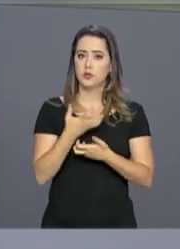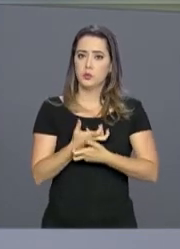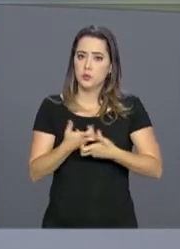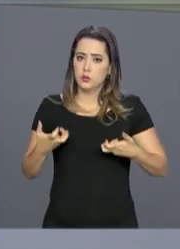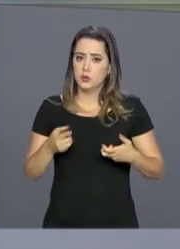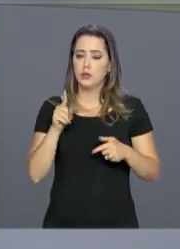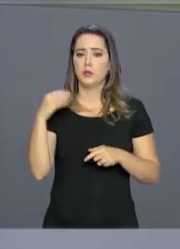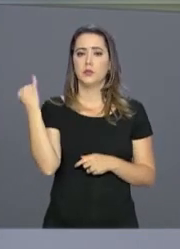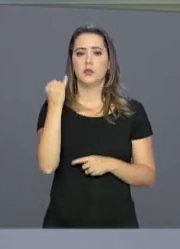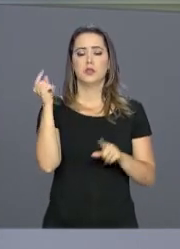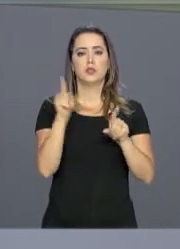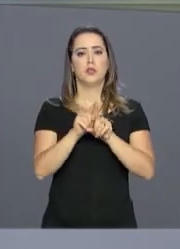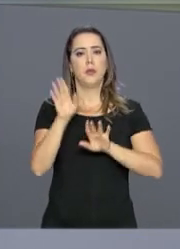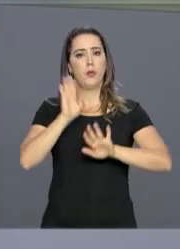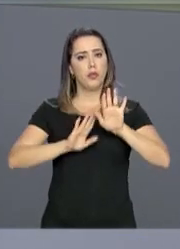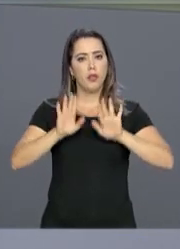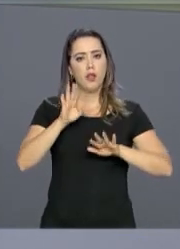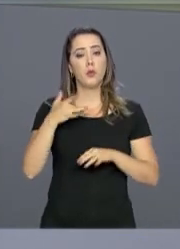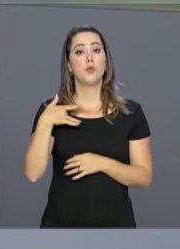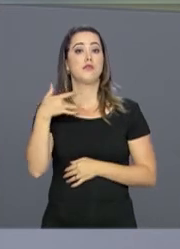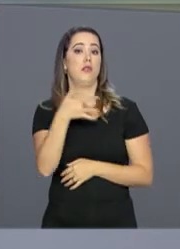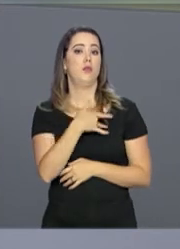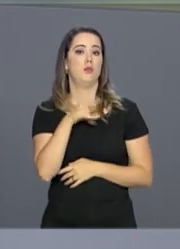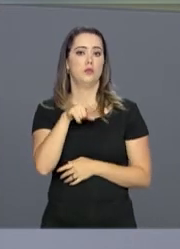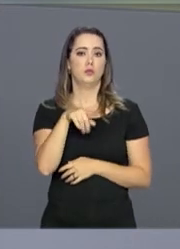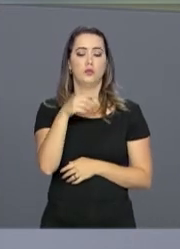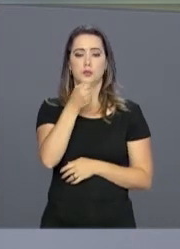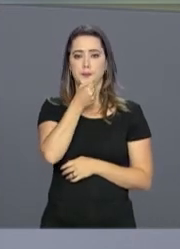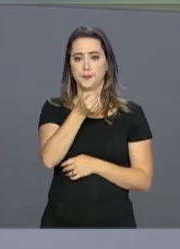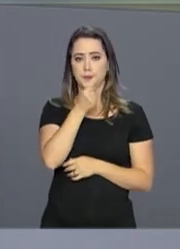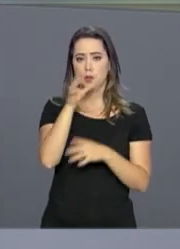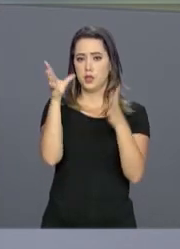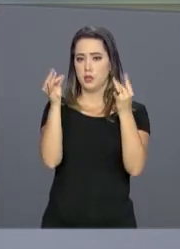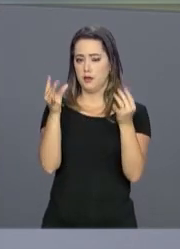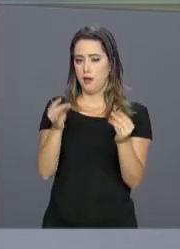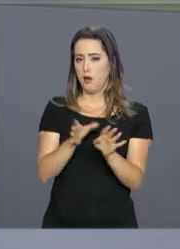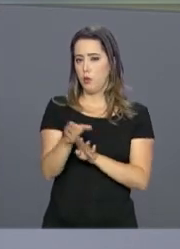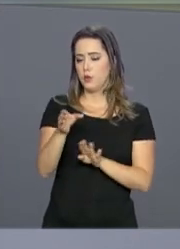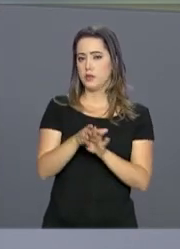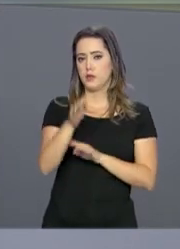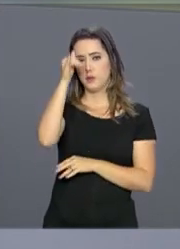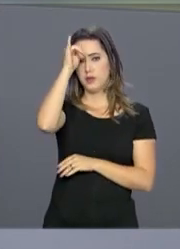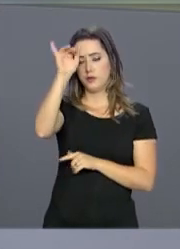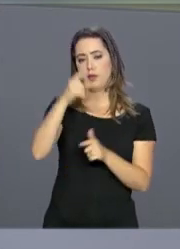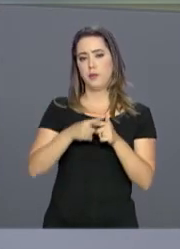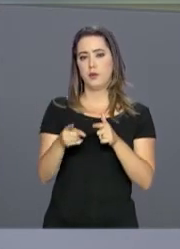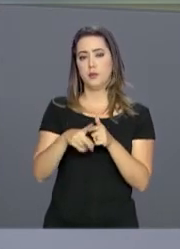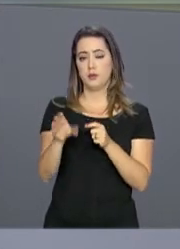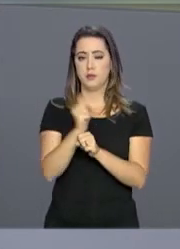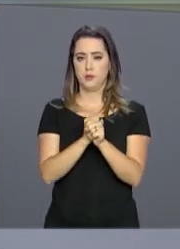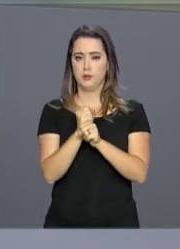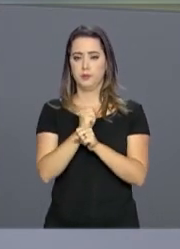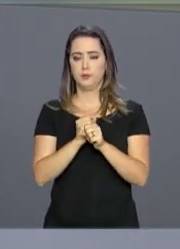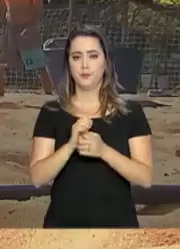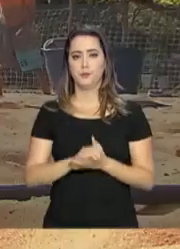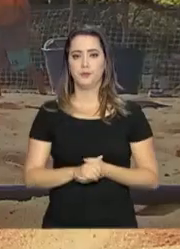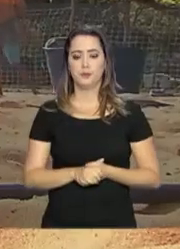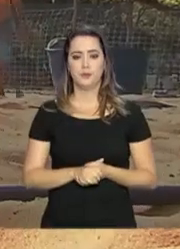atento à saúde. A repórter Raíssa Lopes tem dicas para evitar as complicações típicas desta época do ano.